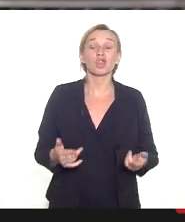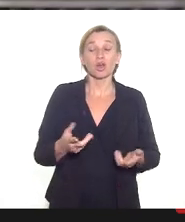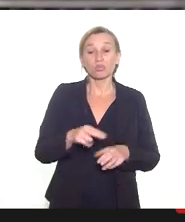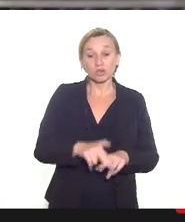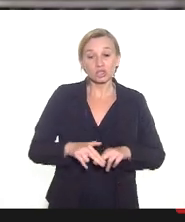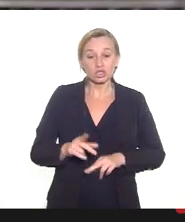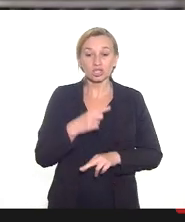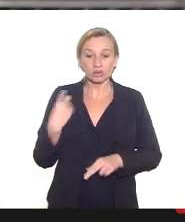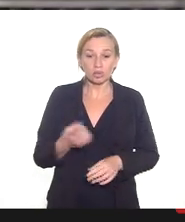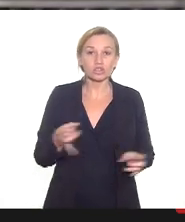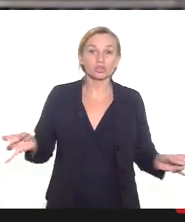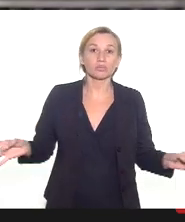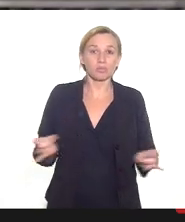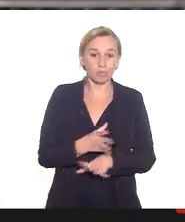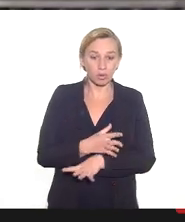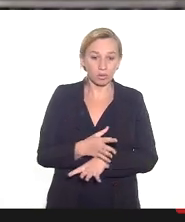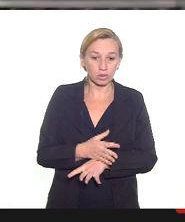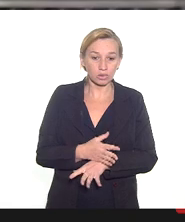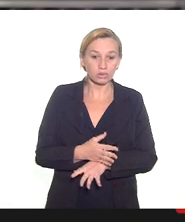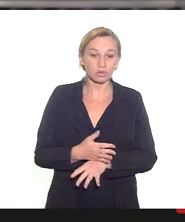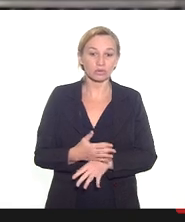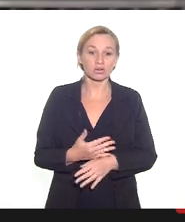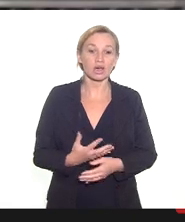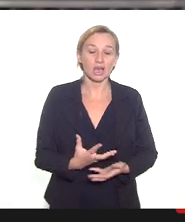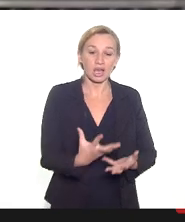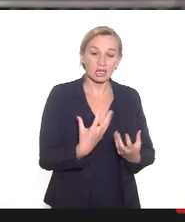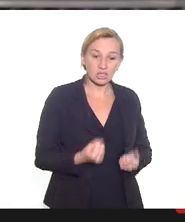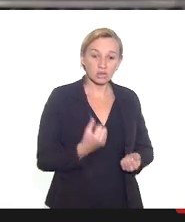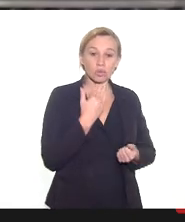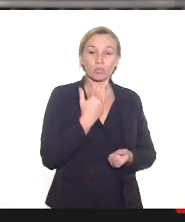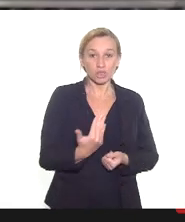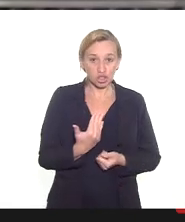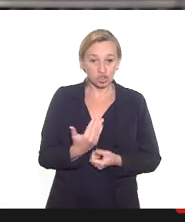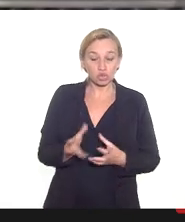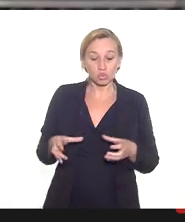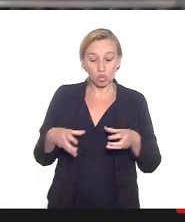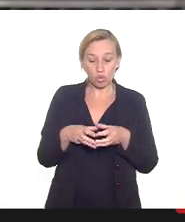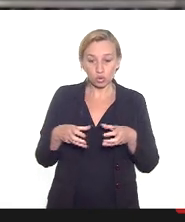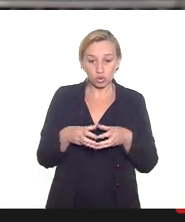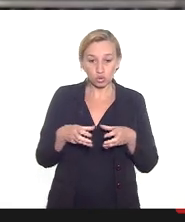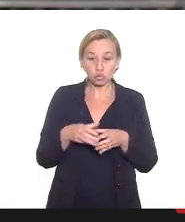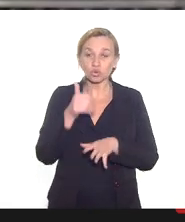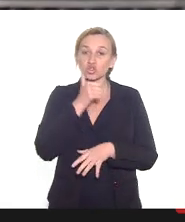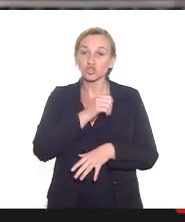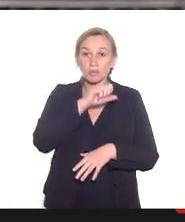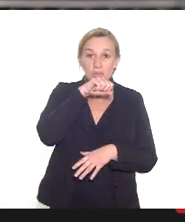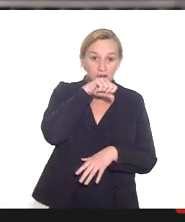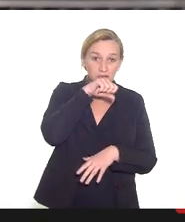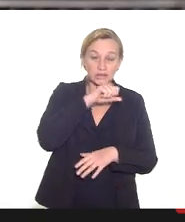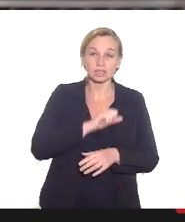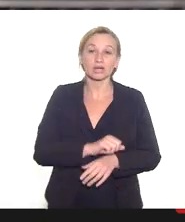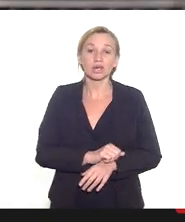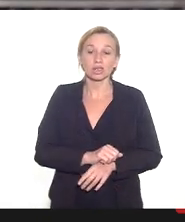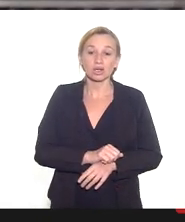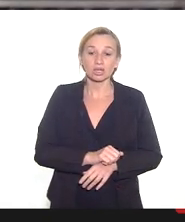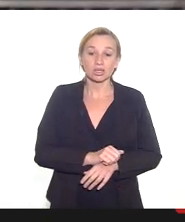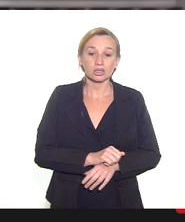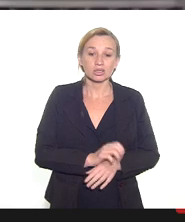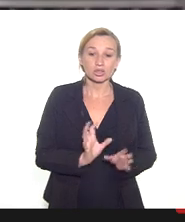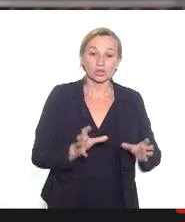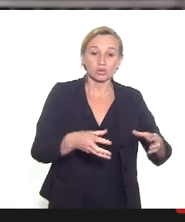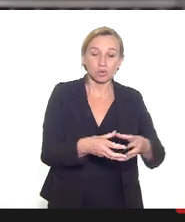prontamente atendeu a solicitação desse conjunto de mães e